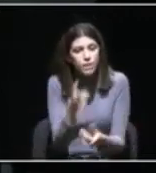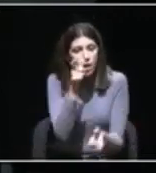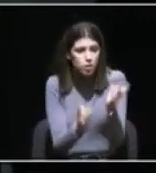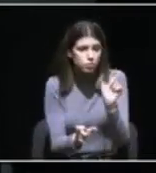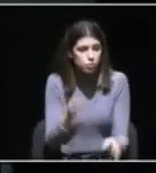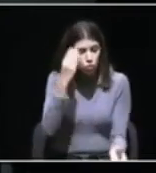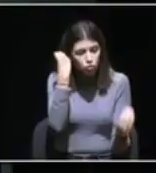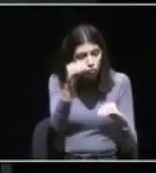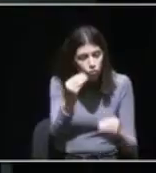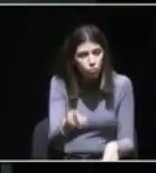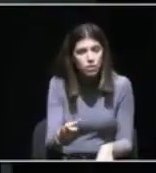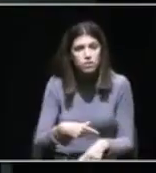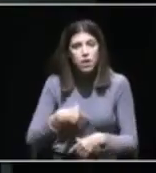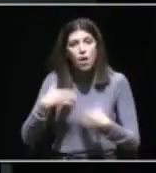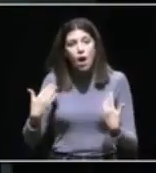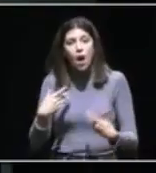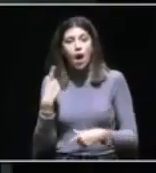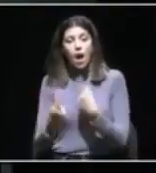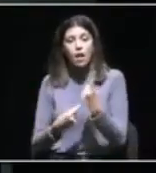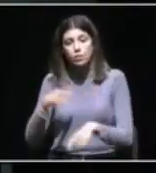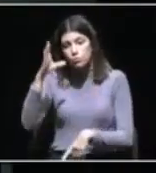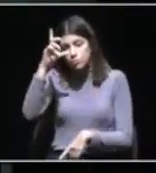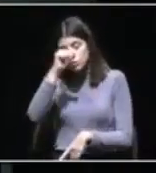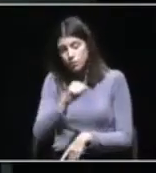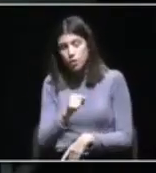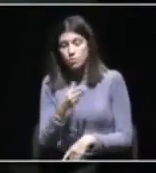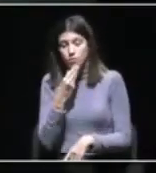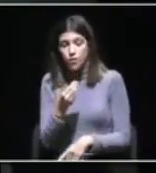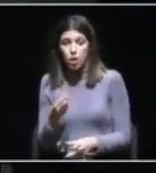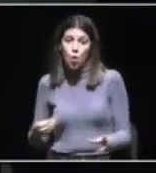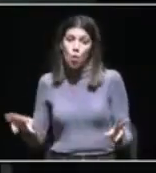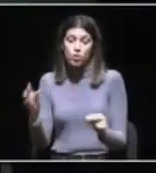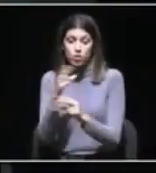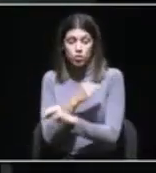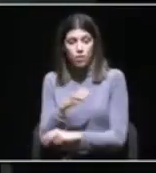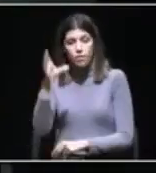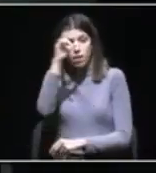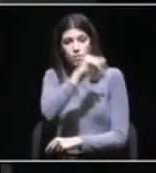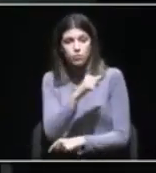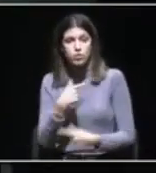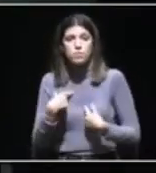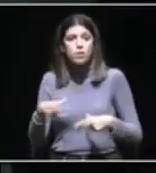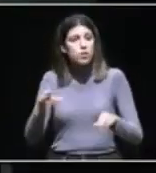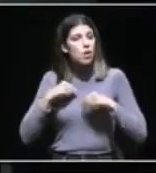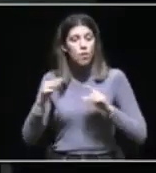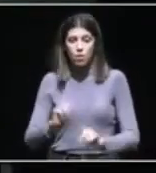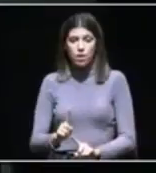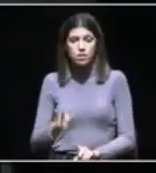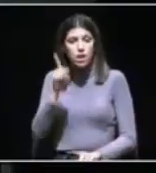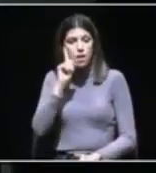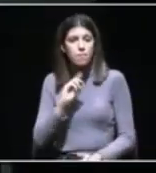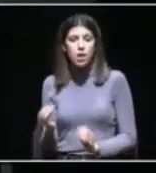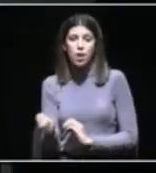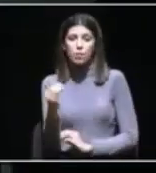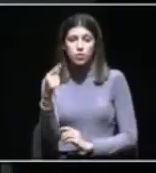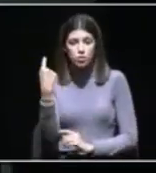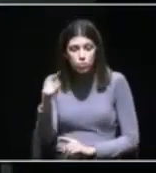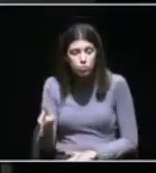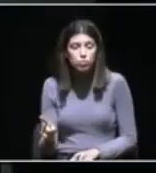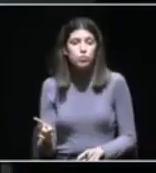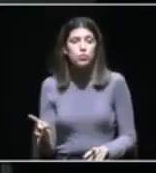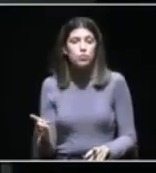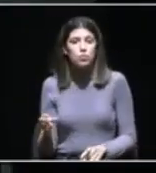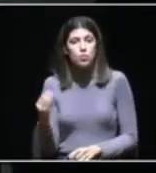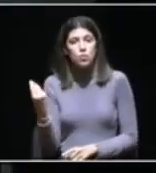Há velhas e novas formas de abuso, maus-tratos e exploração, mas todas são intoleráveis. A mulher não é objeto, não é mercadoria